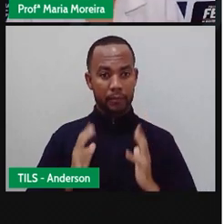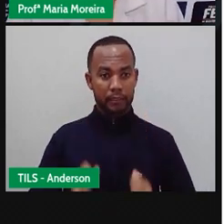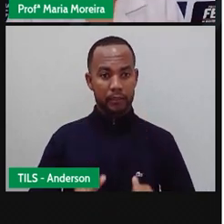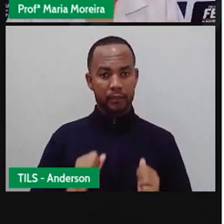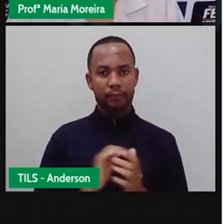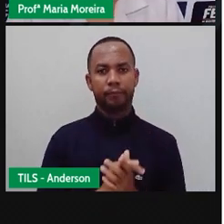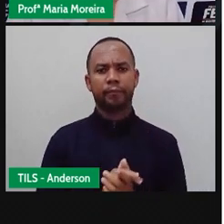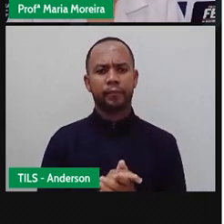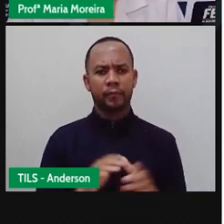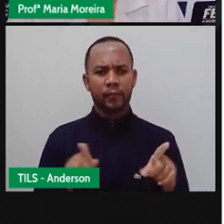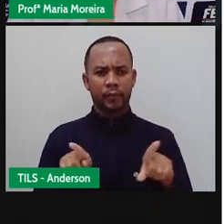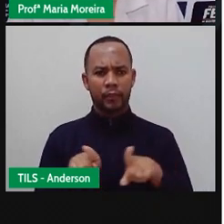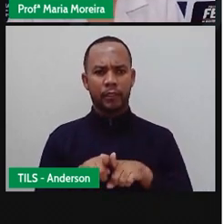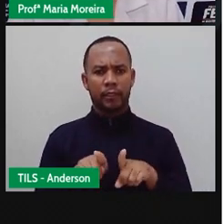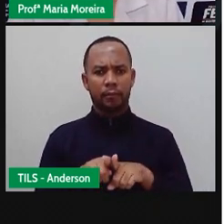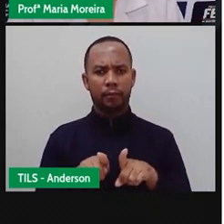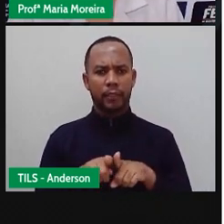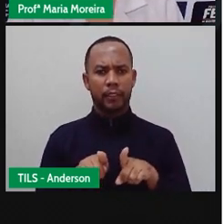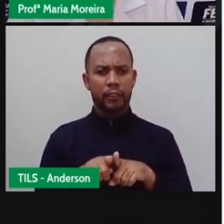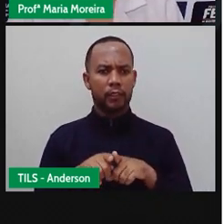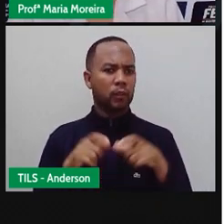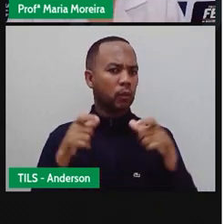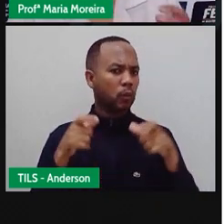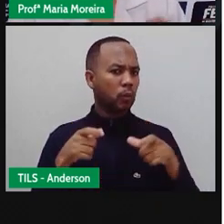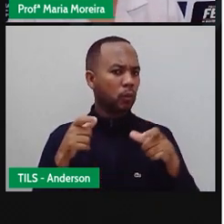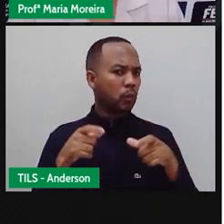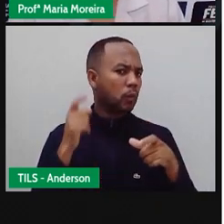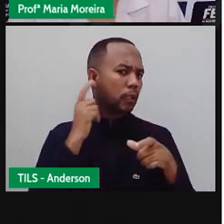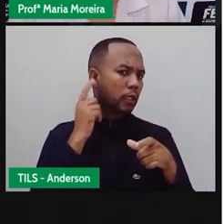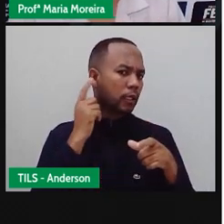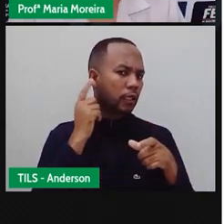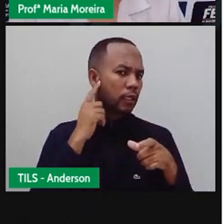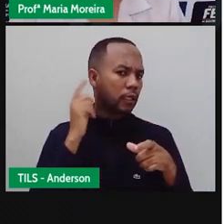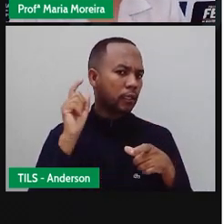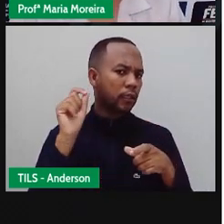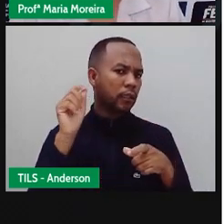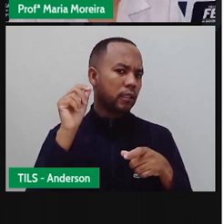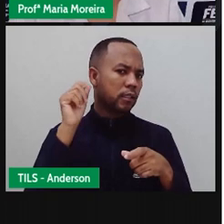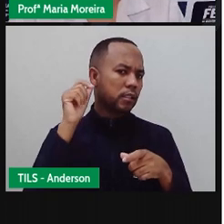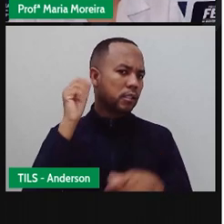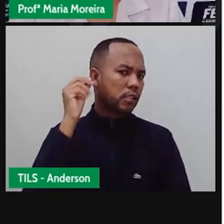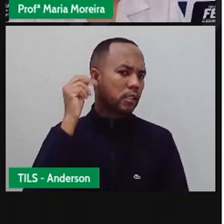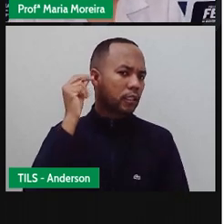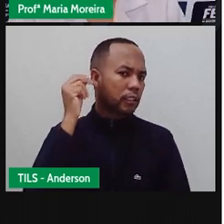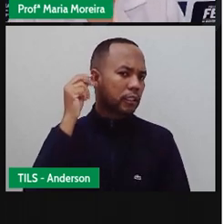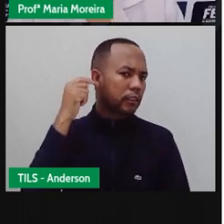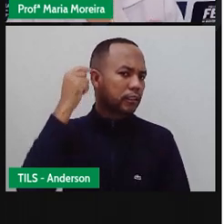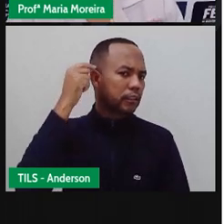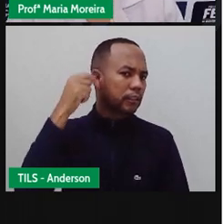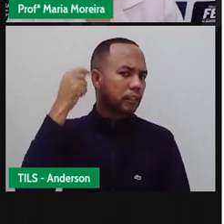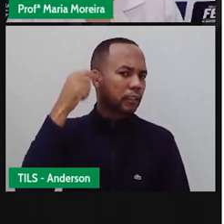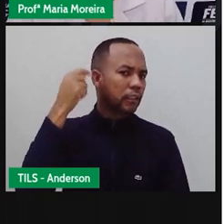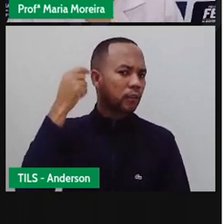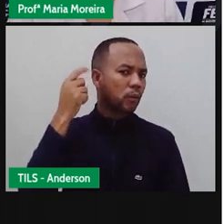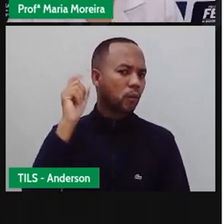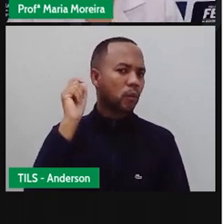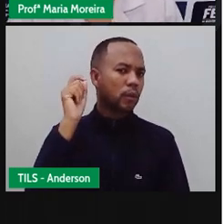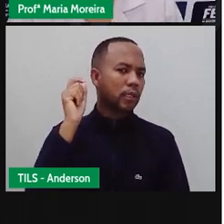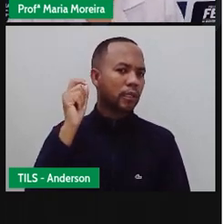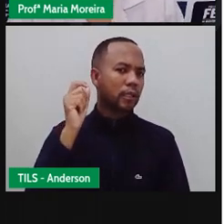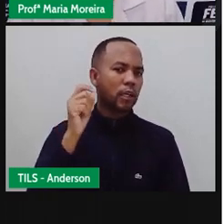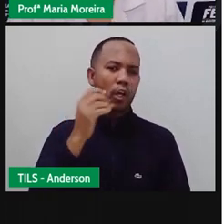é também, né? O local onde é produzida a cera de ouvido Uma substância